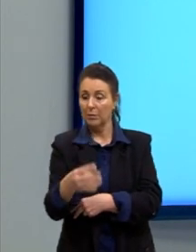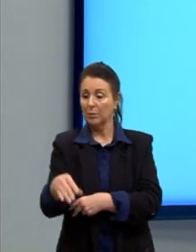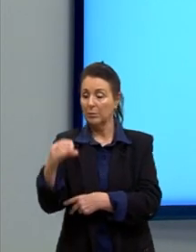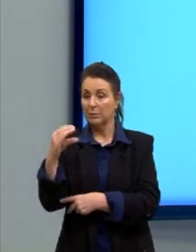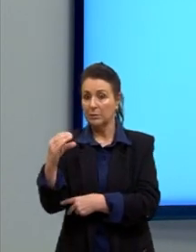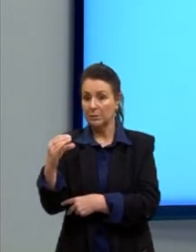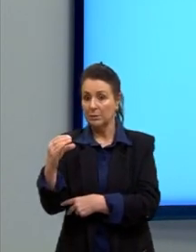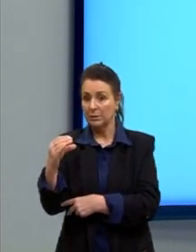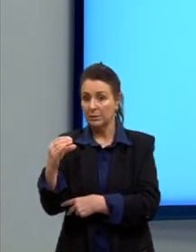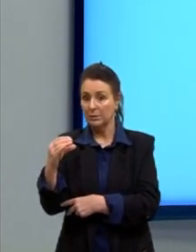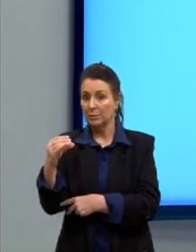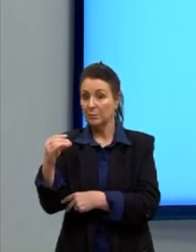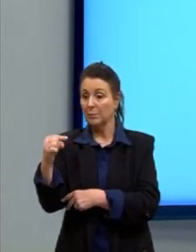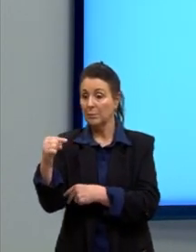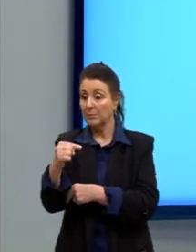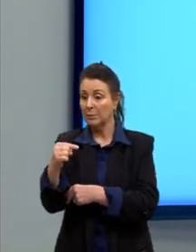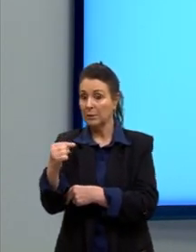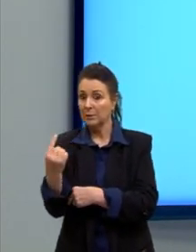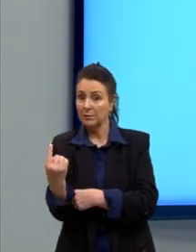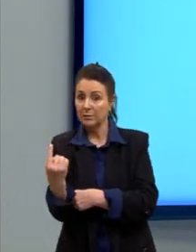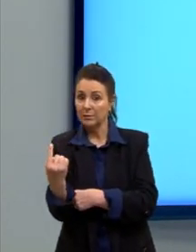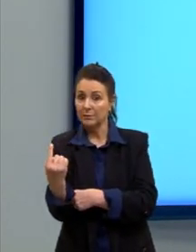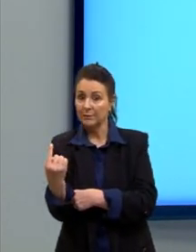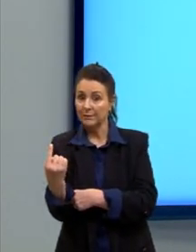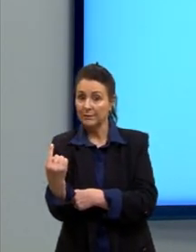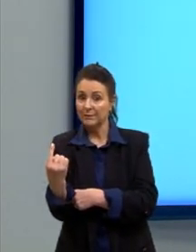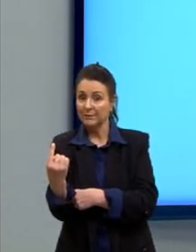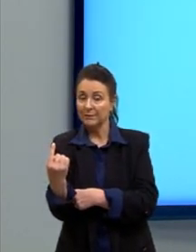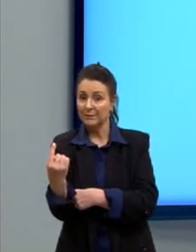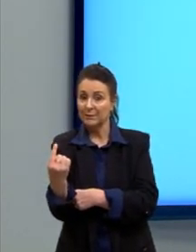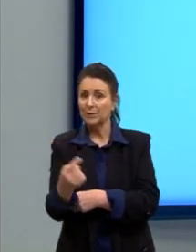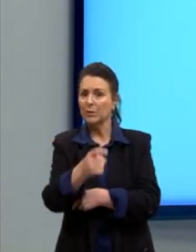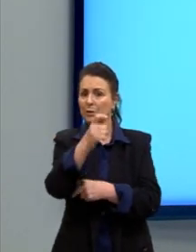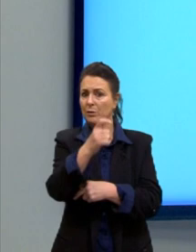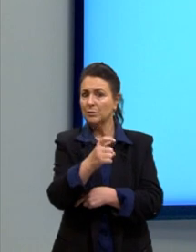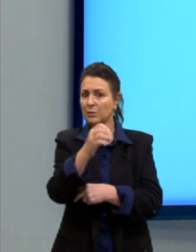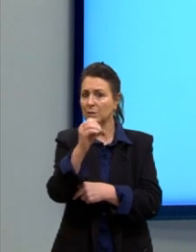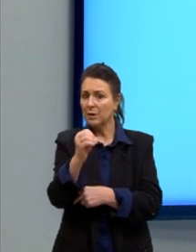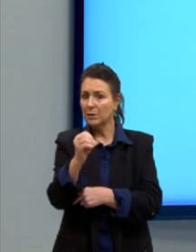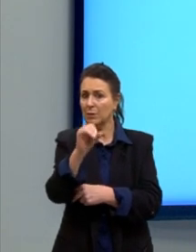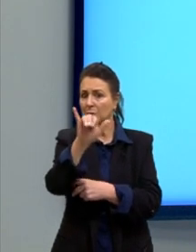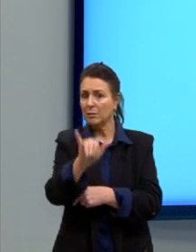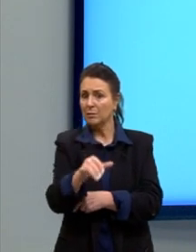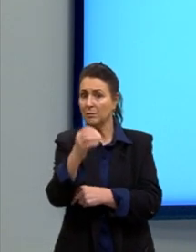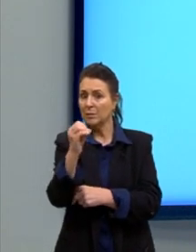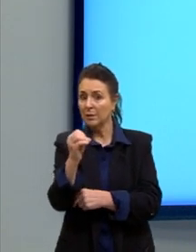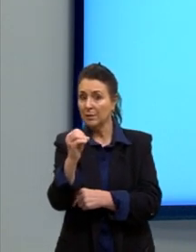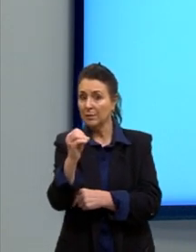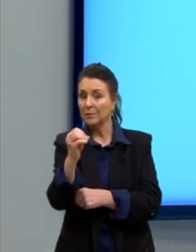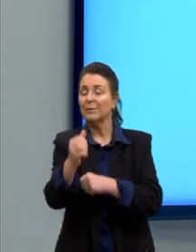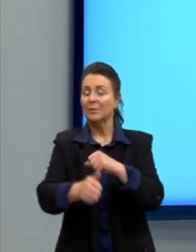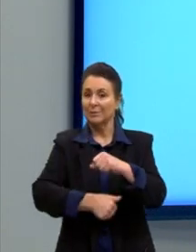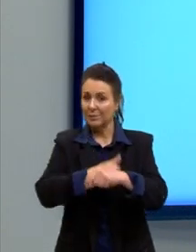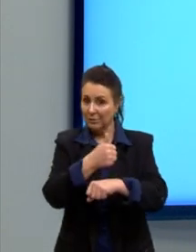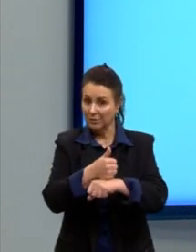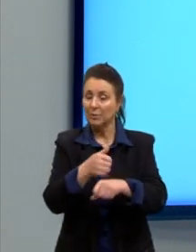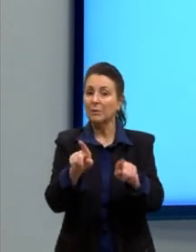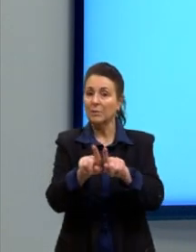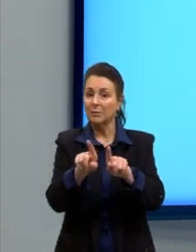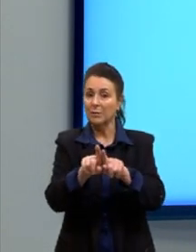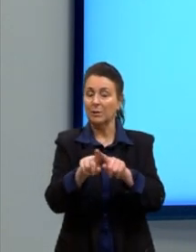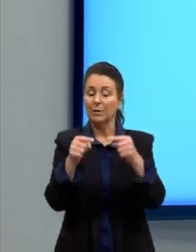C vale menos 1. E onde nós teríamos o X0 e o Y0, nós vamos substituir pelas